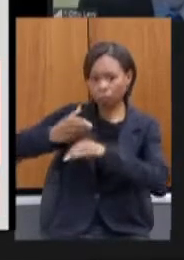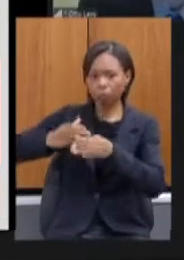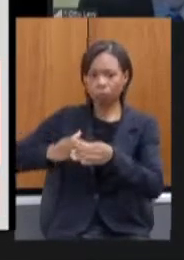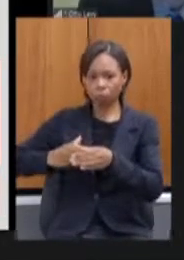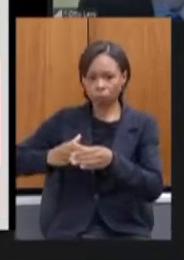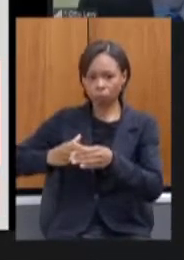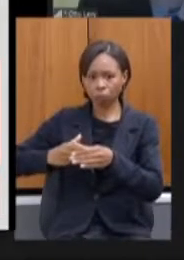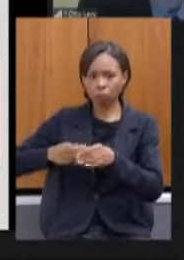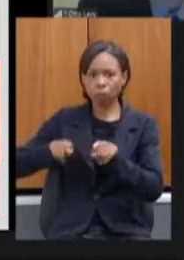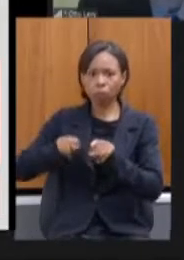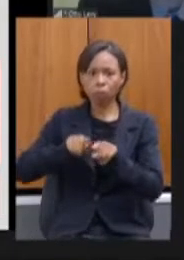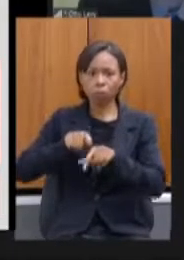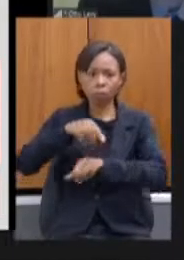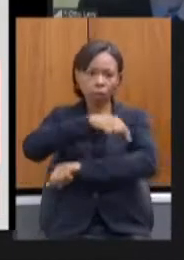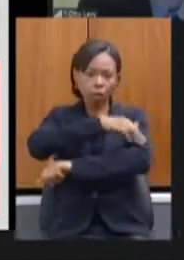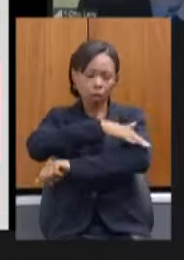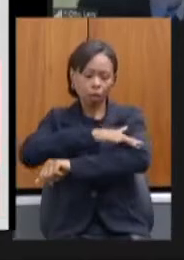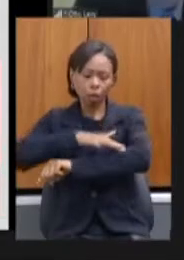distanciamento